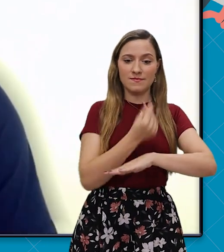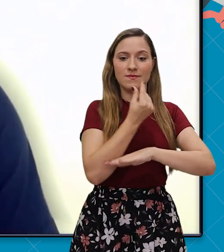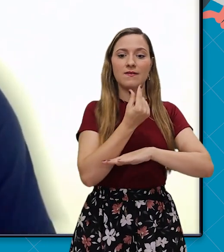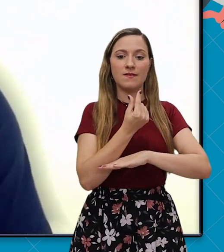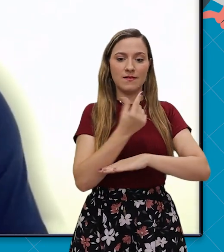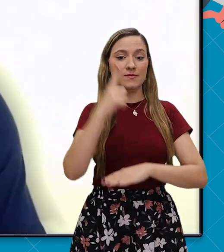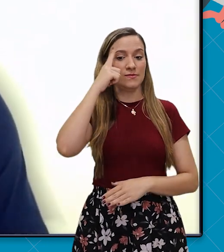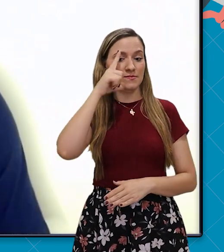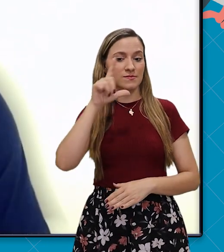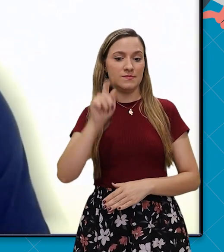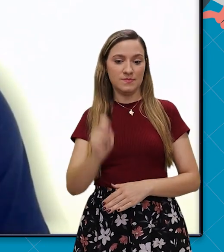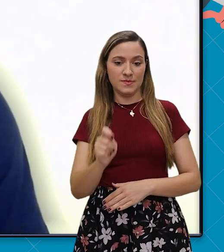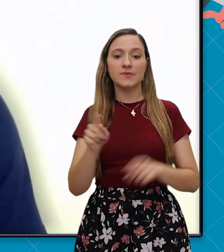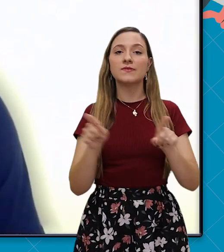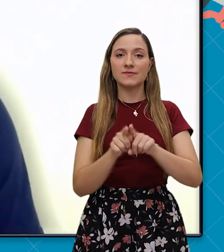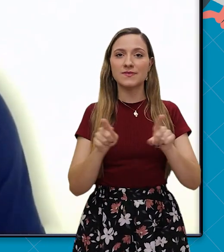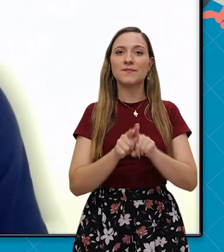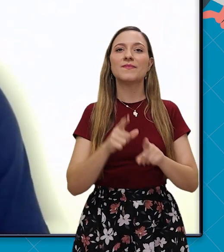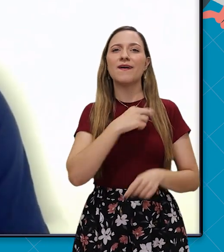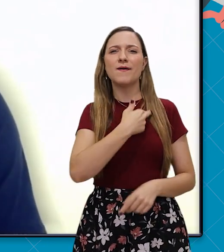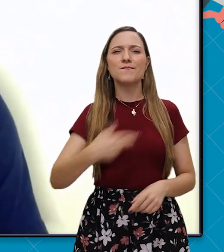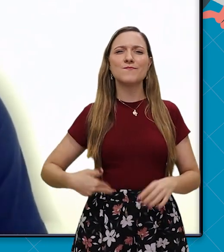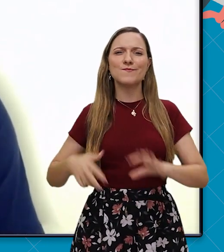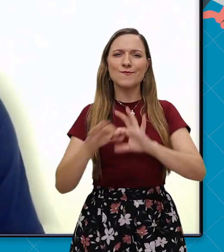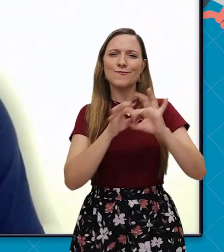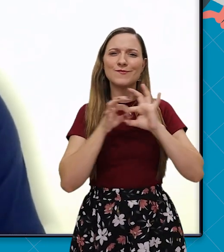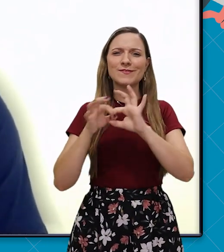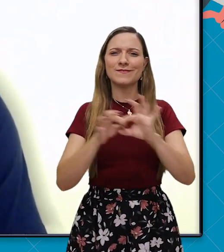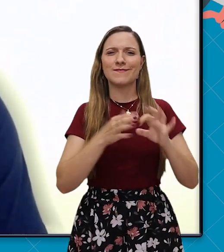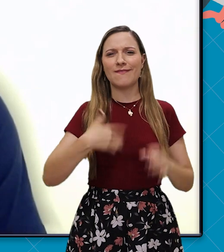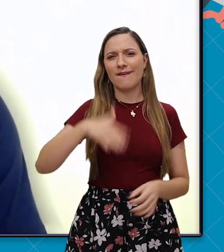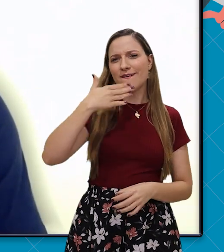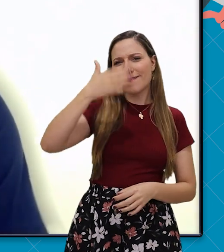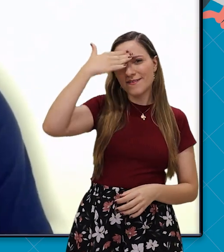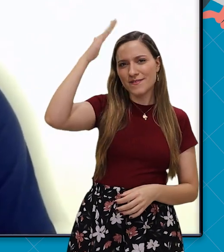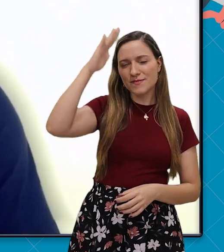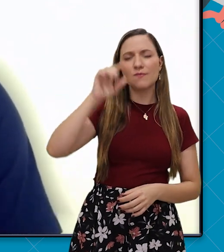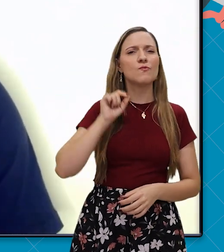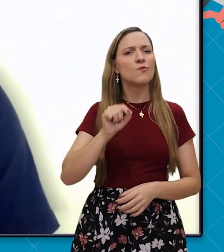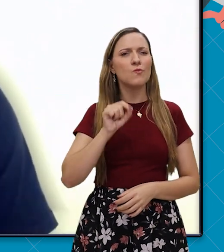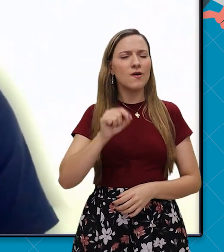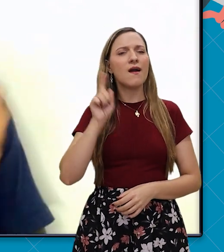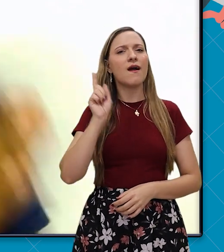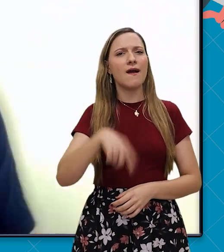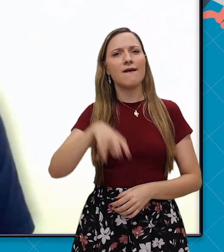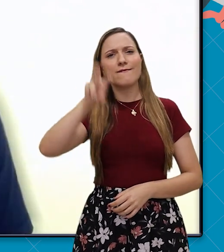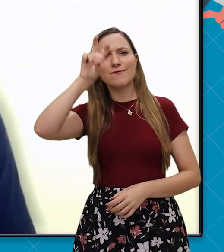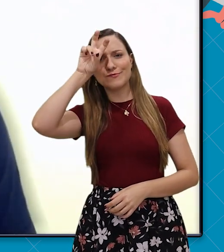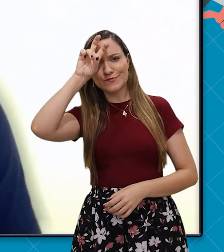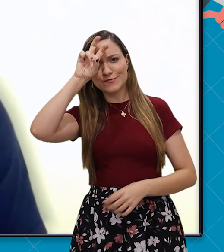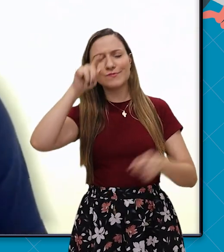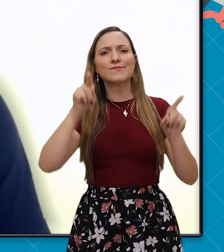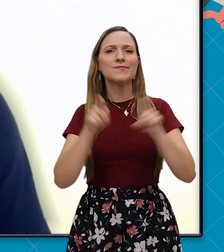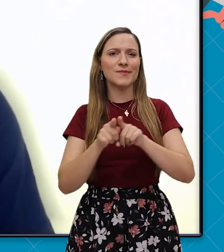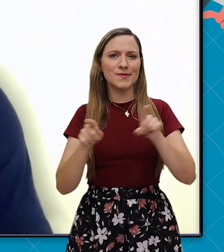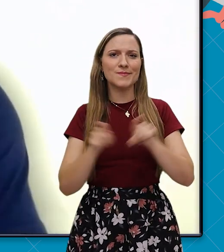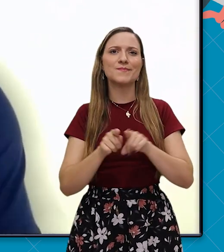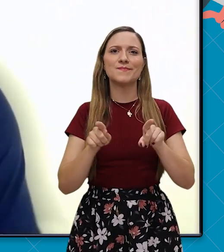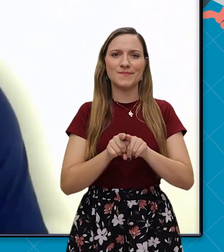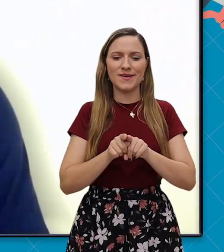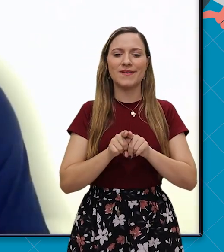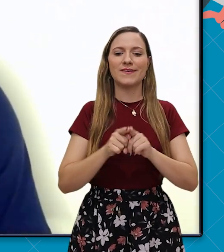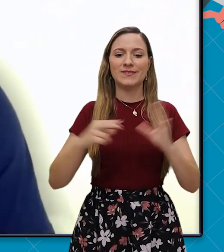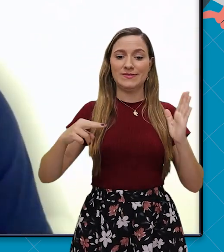e a República Unida Árabe. A República Unida Árabe era a junção de Egito e